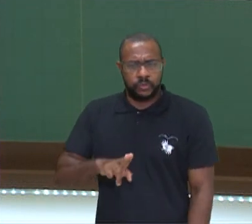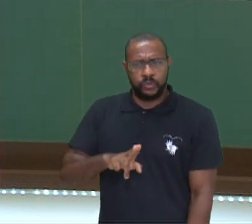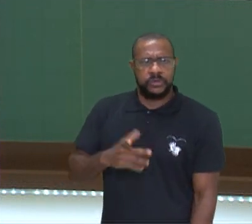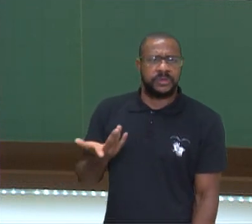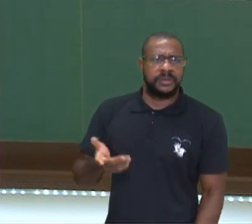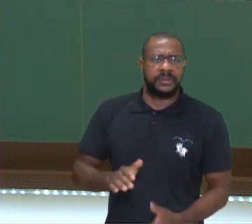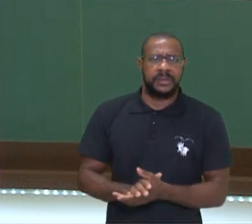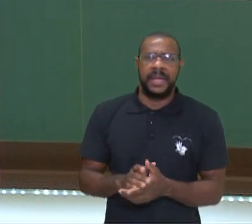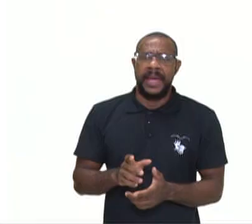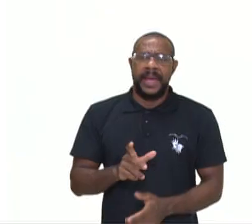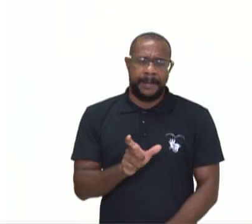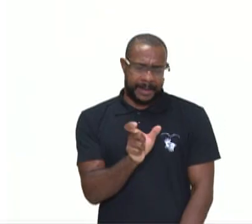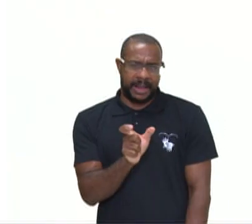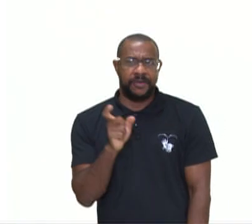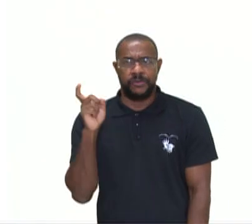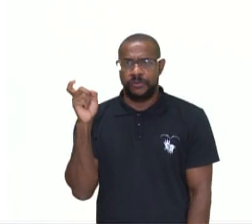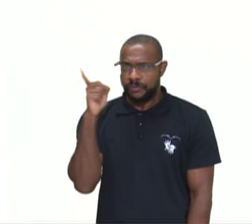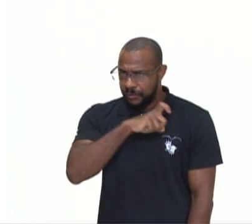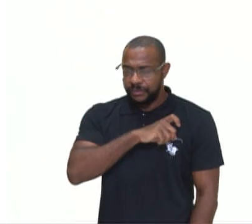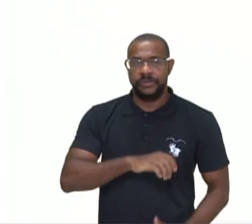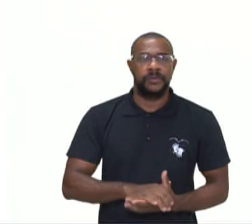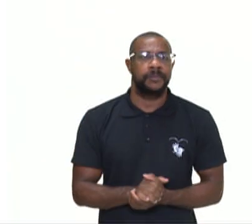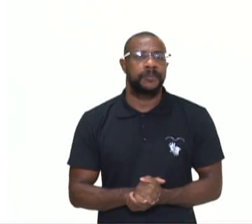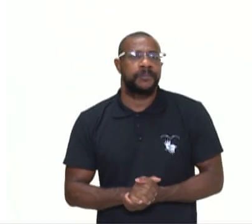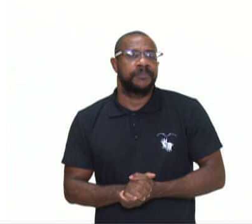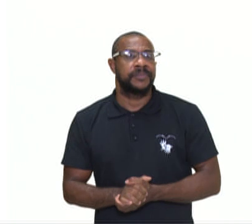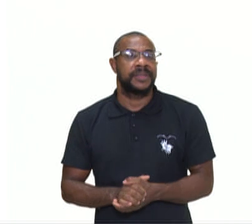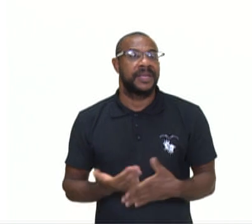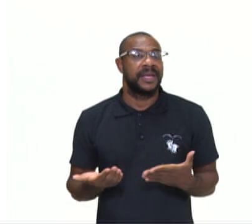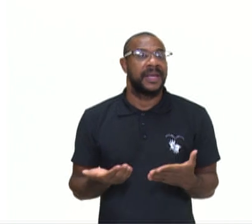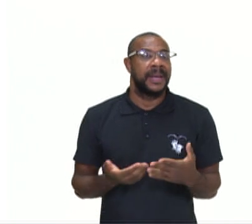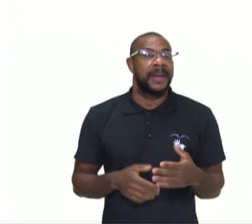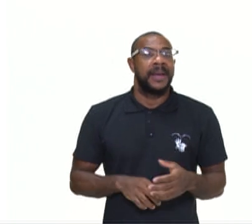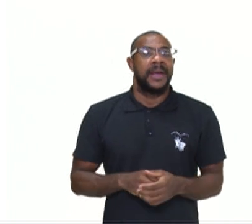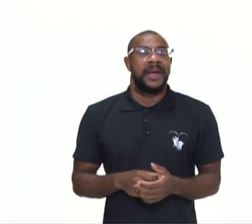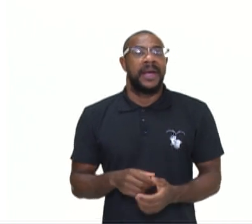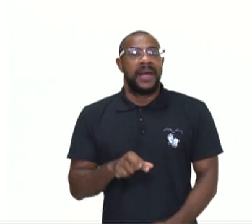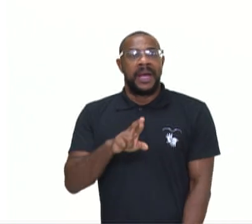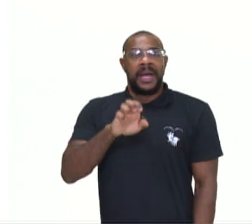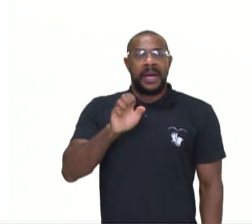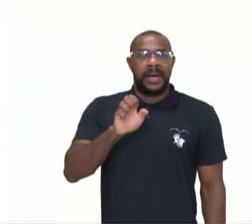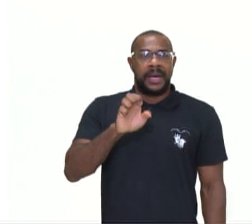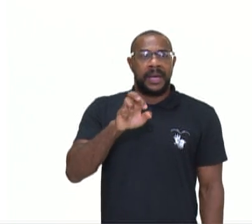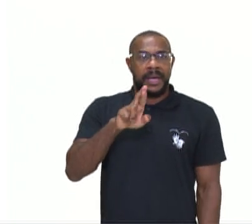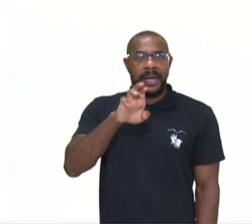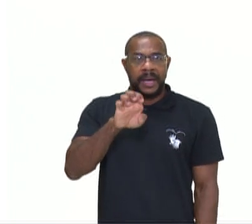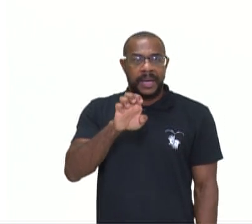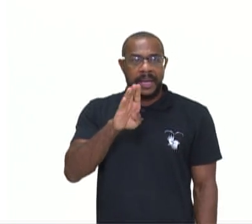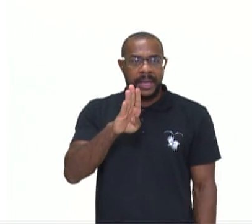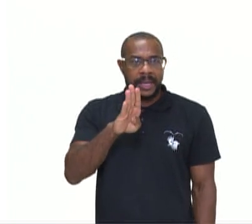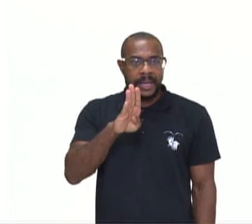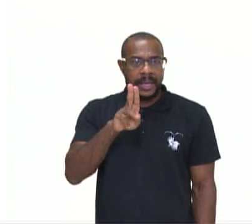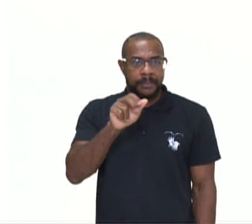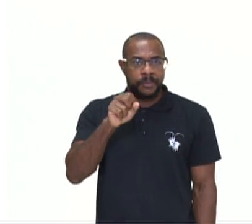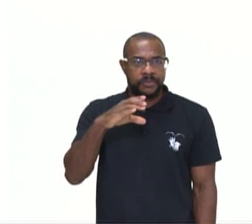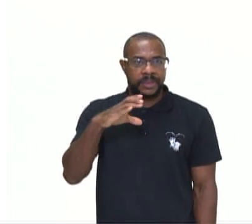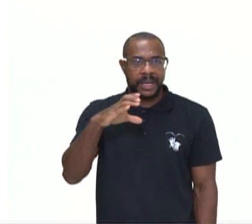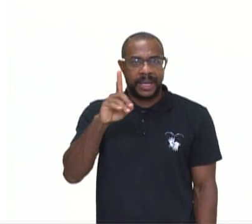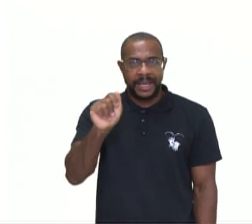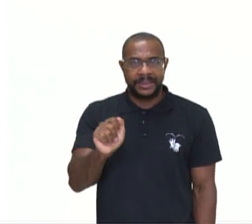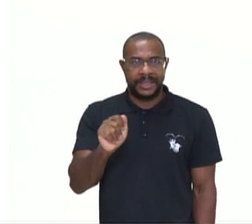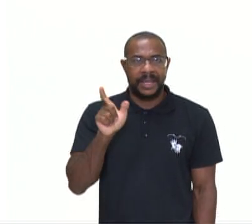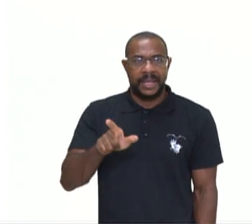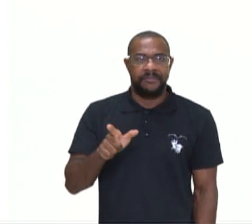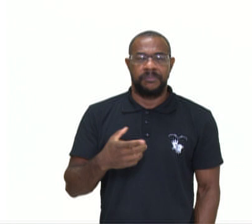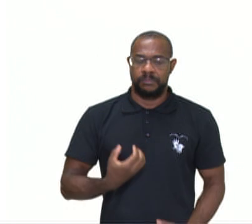difíceis. E rebuscada são as palavras que trazem um tom mais formal